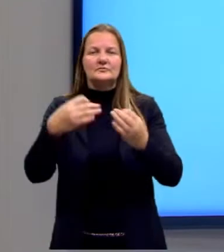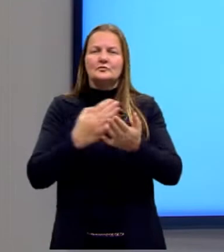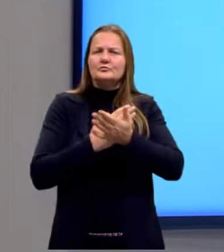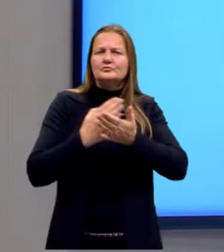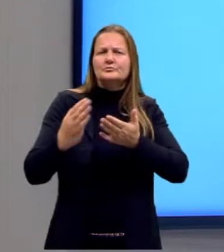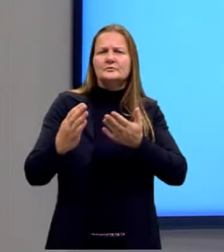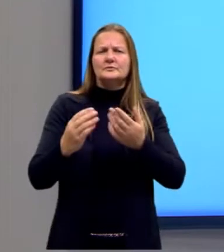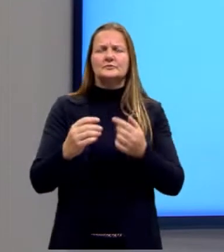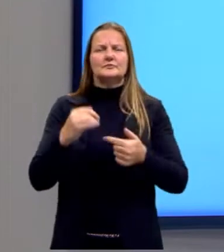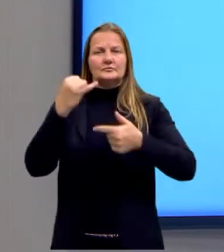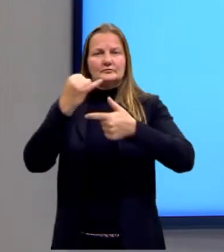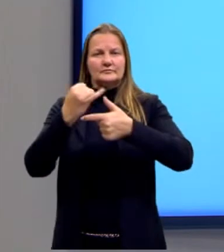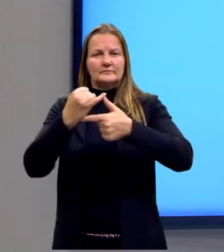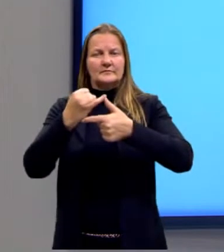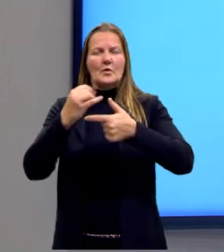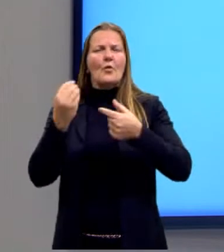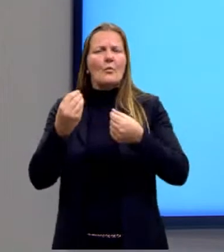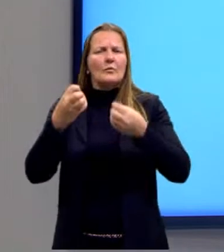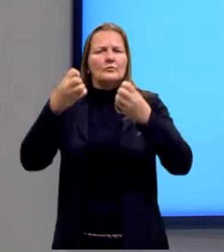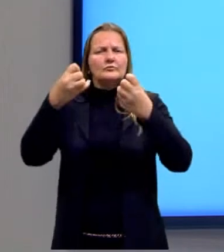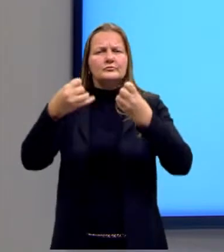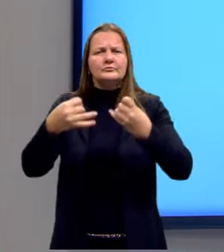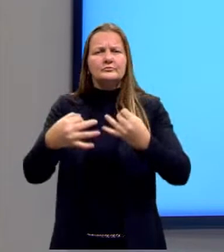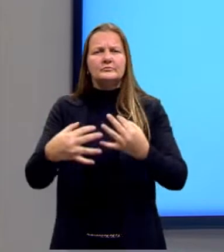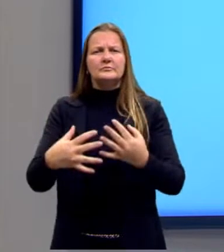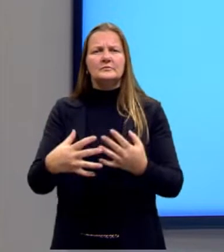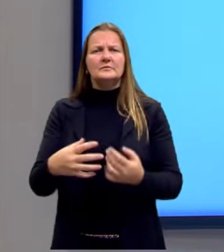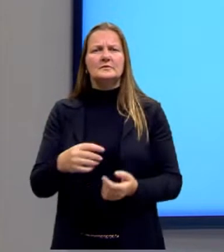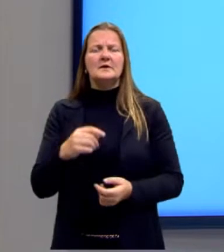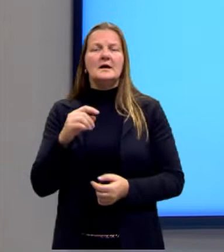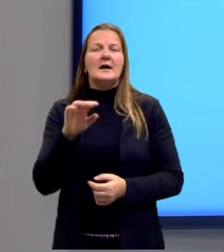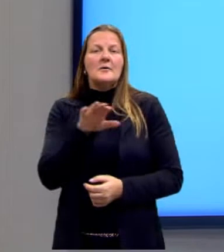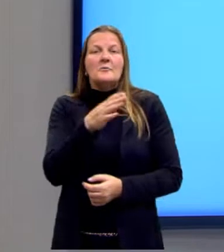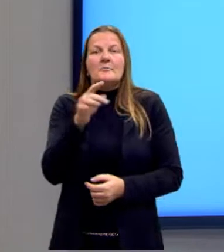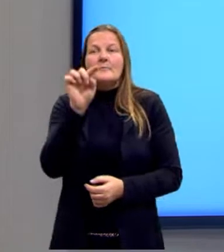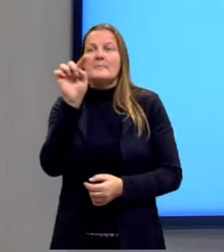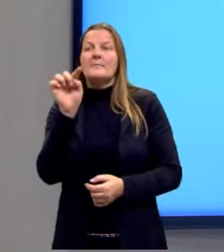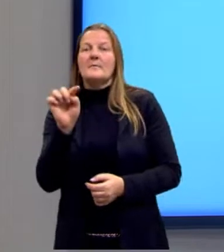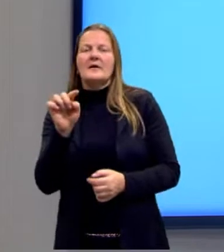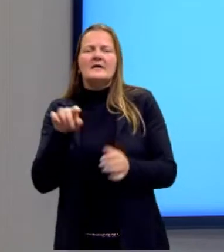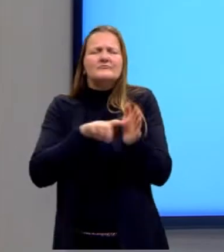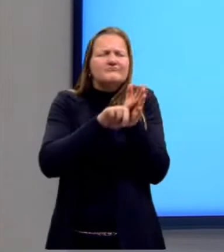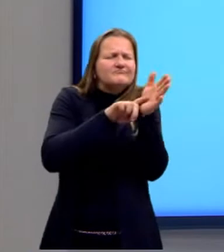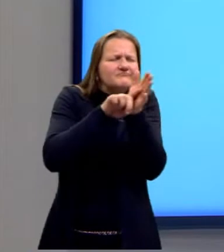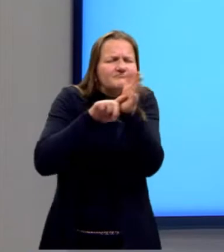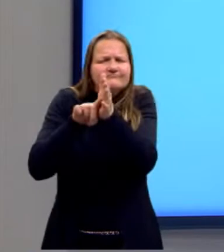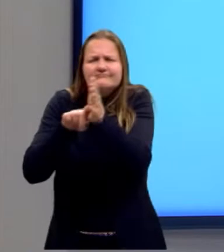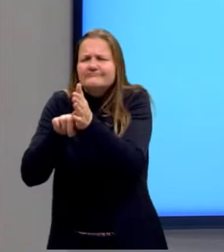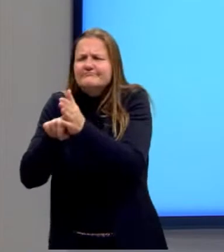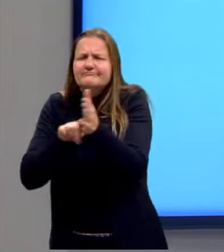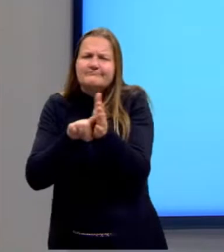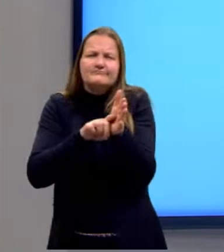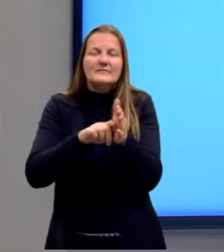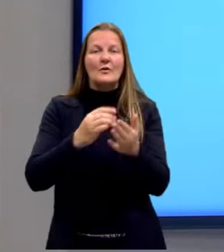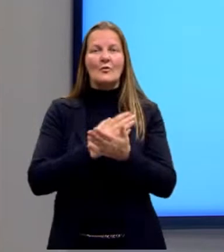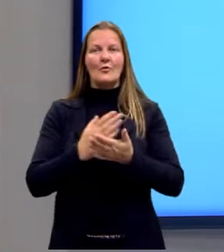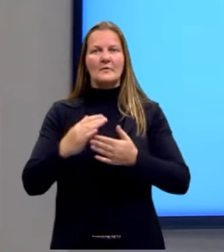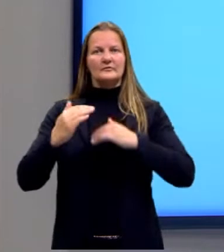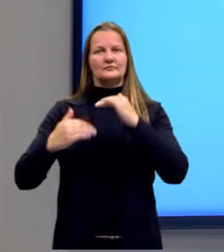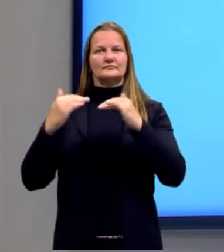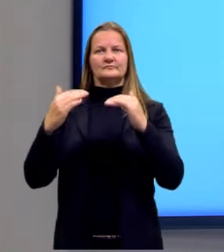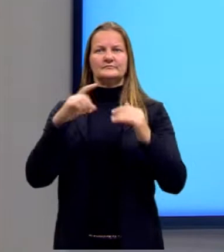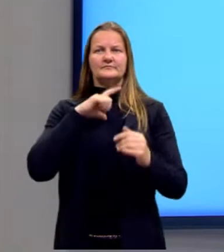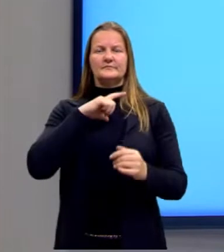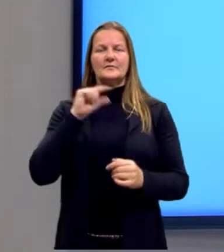trigonometria, ela é considerada um pouco incerta. Mas pode-se dizer que o início do seu desenvolvimento